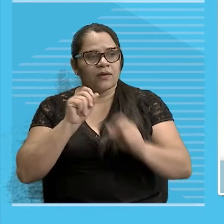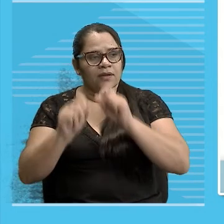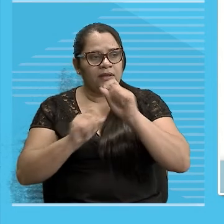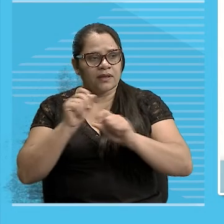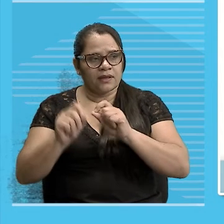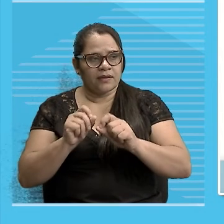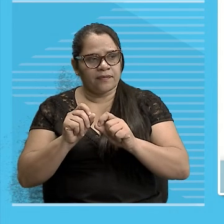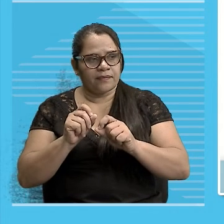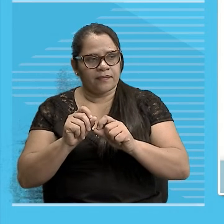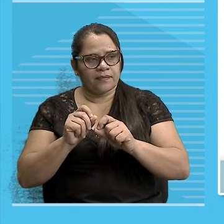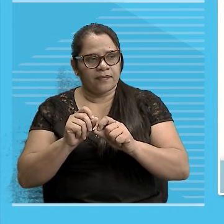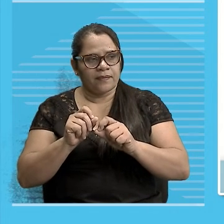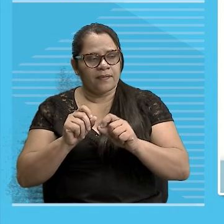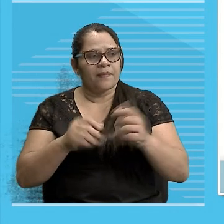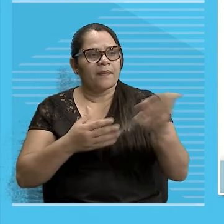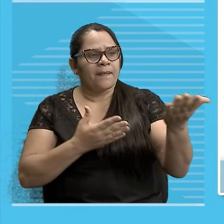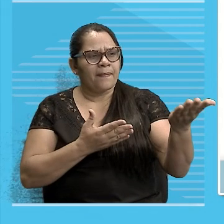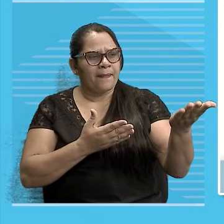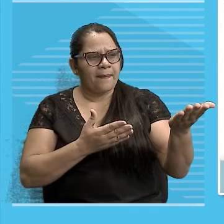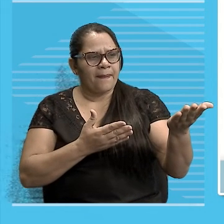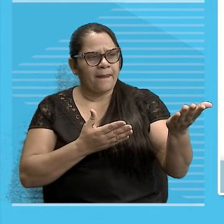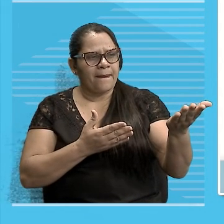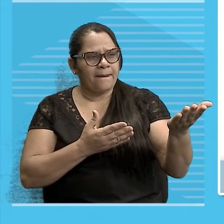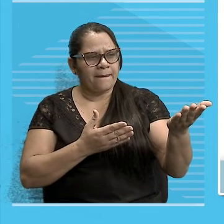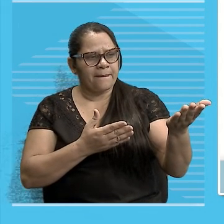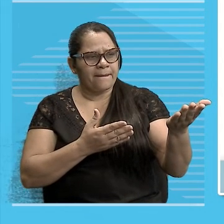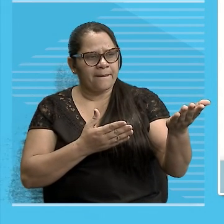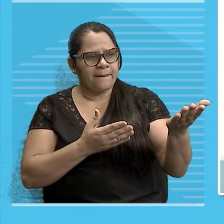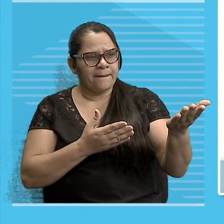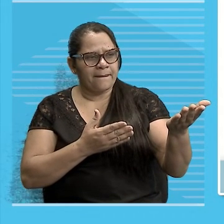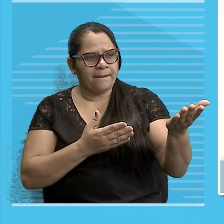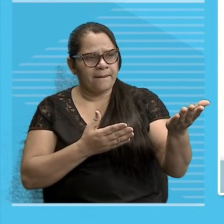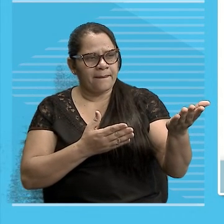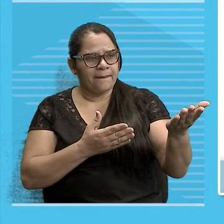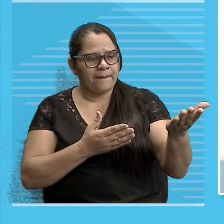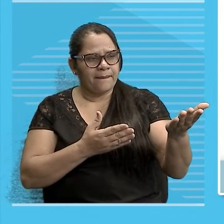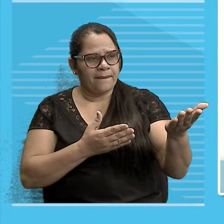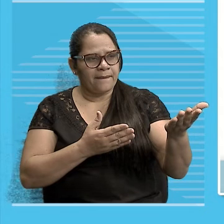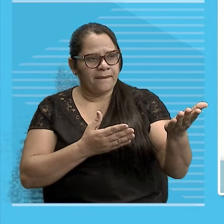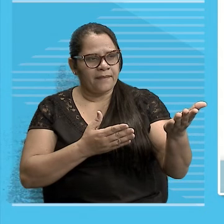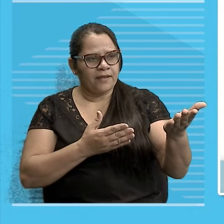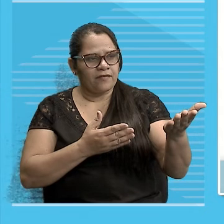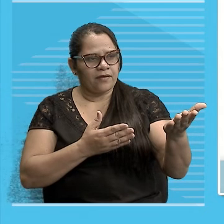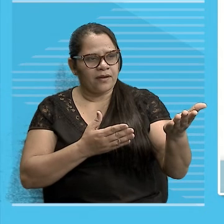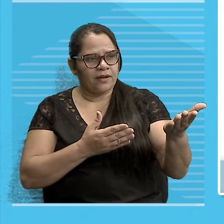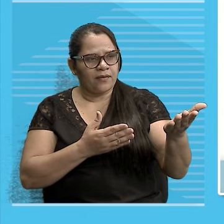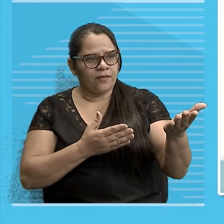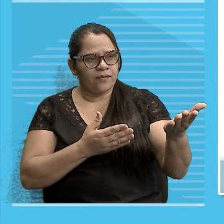Pra não ficar Lobo Homem Aí vem A vogal de ligação I